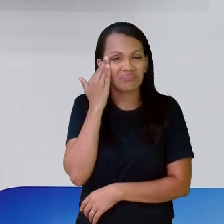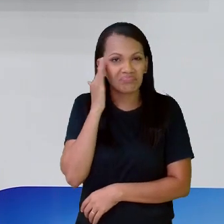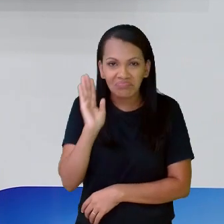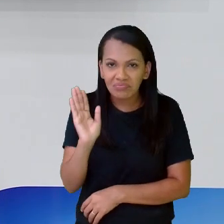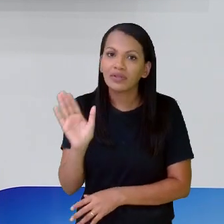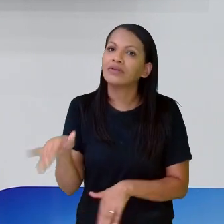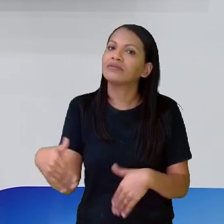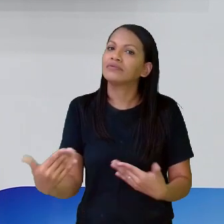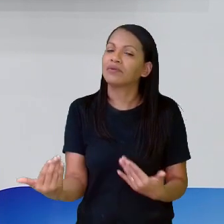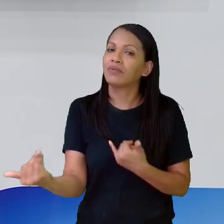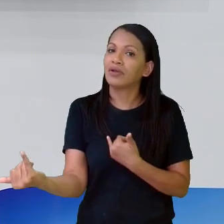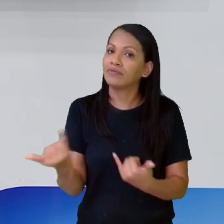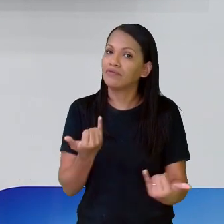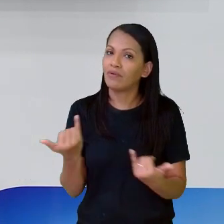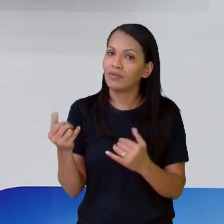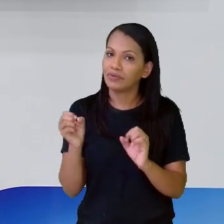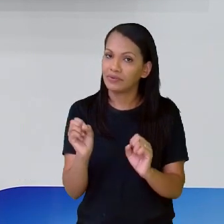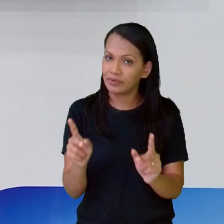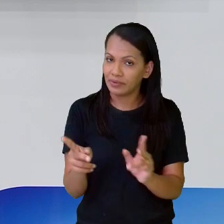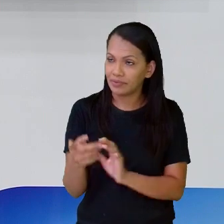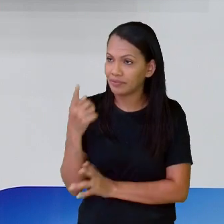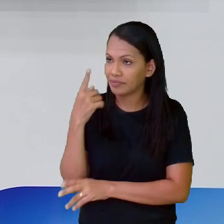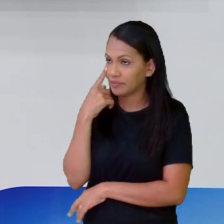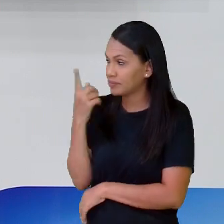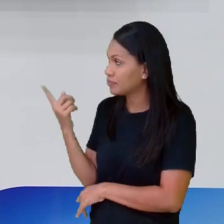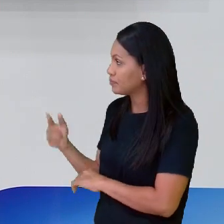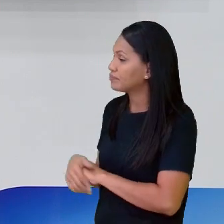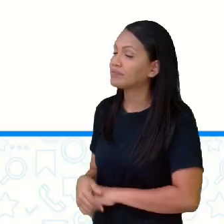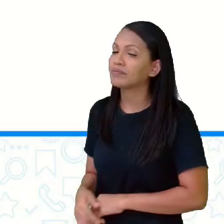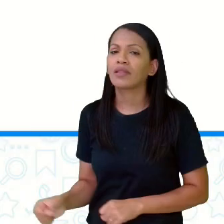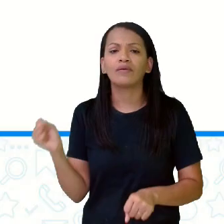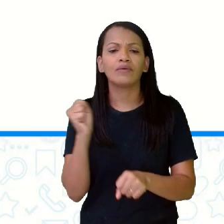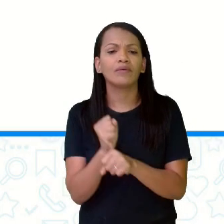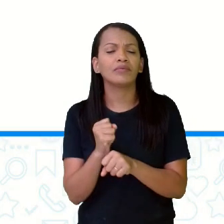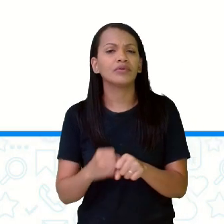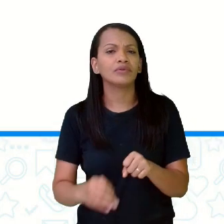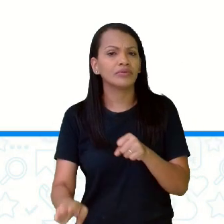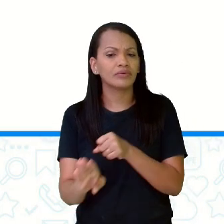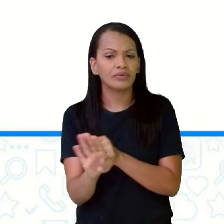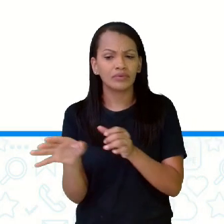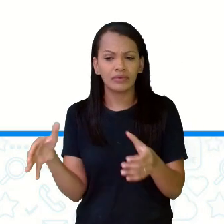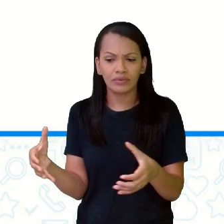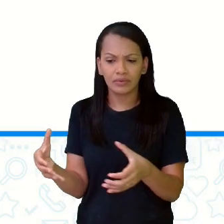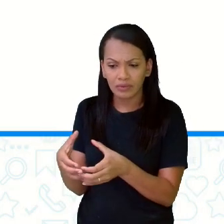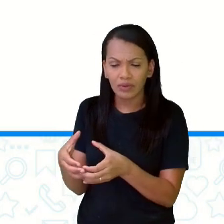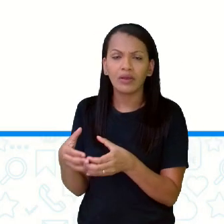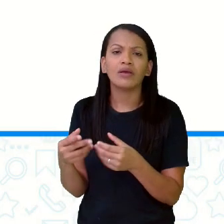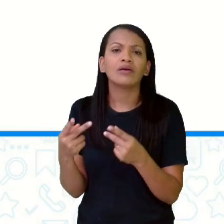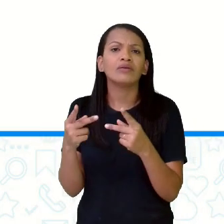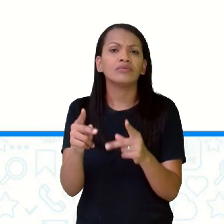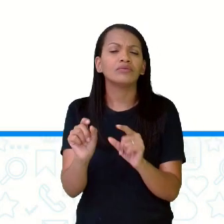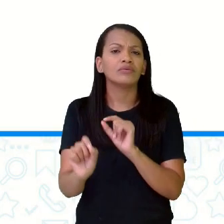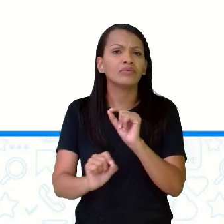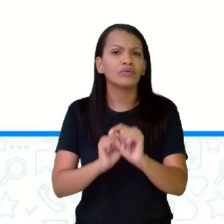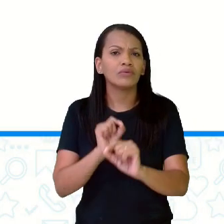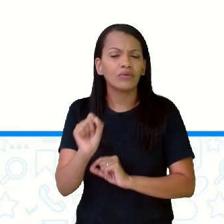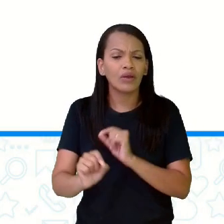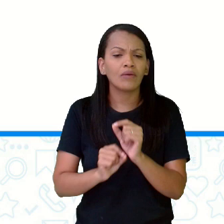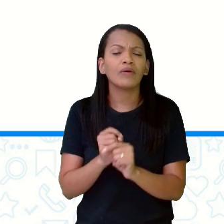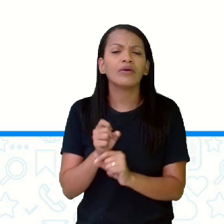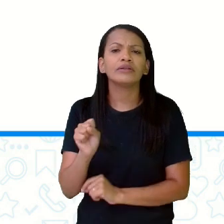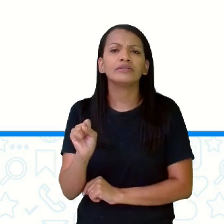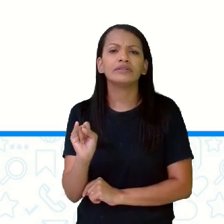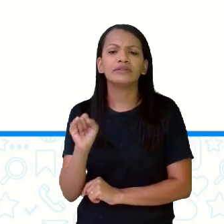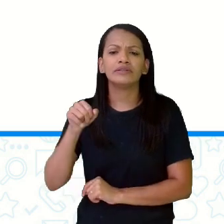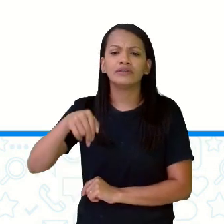estava informando. O subjetivo coletivo costuma estar em sua forma no singular,